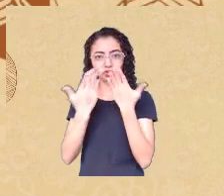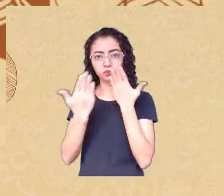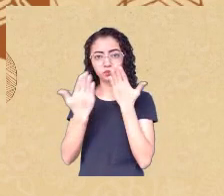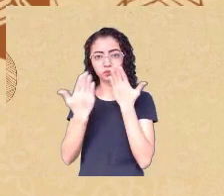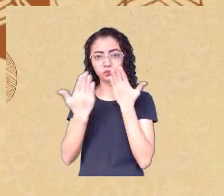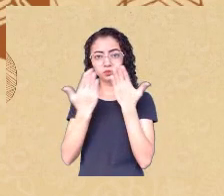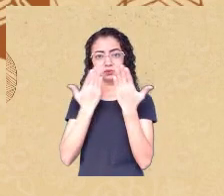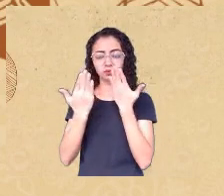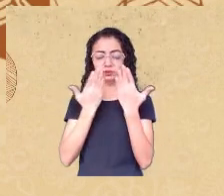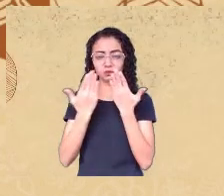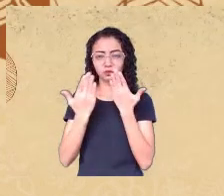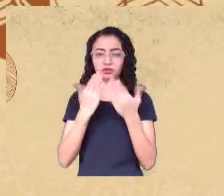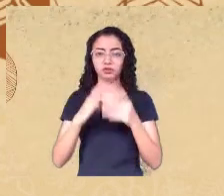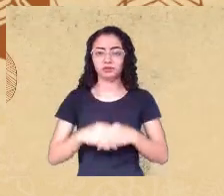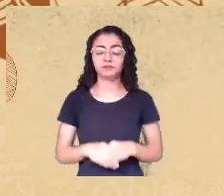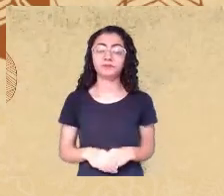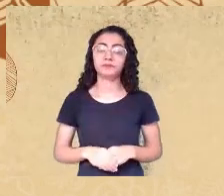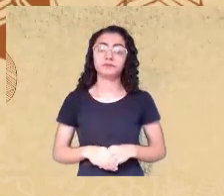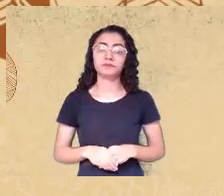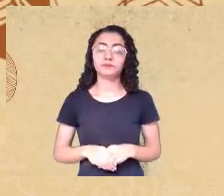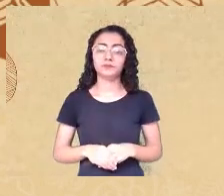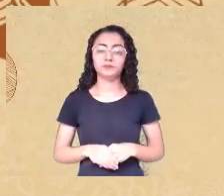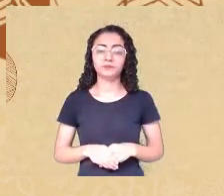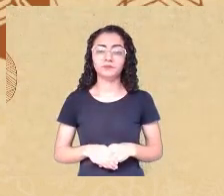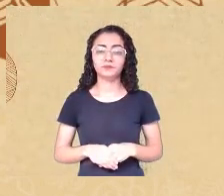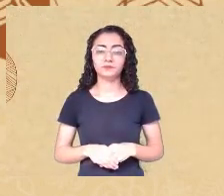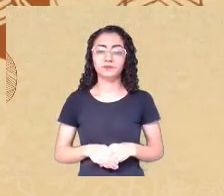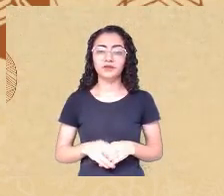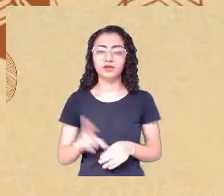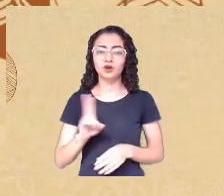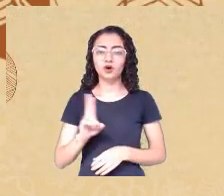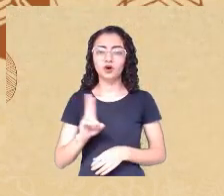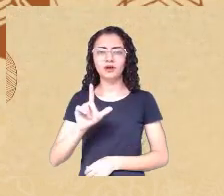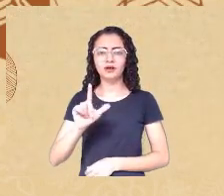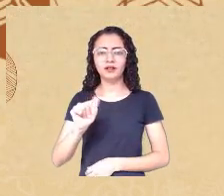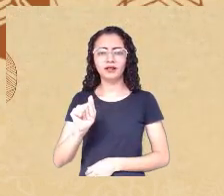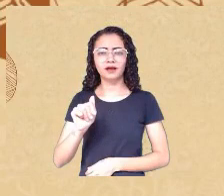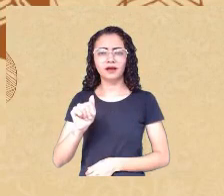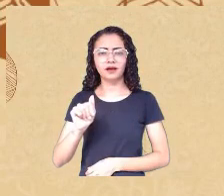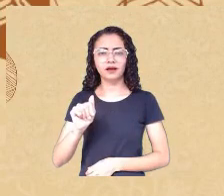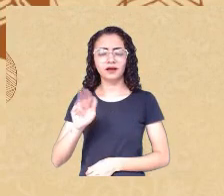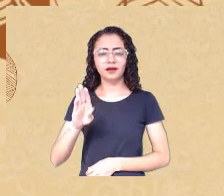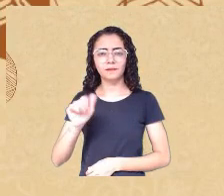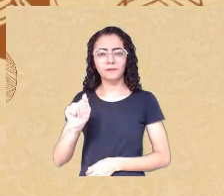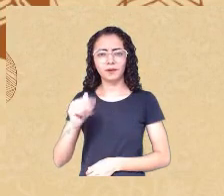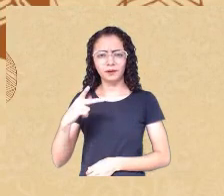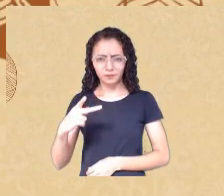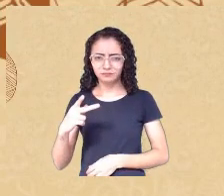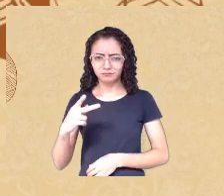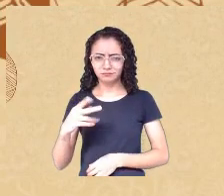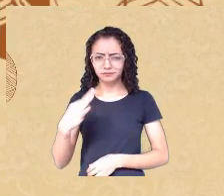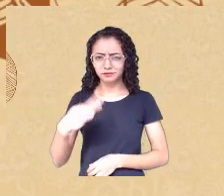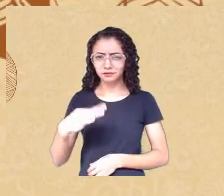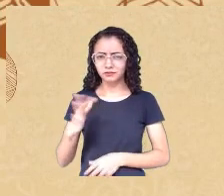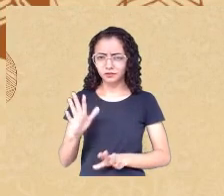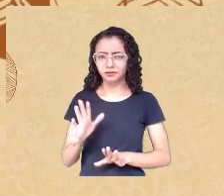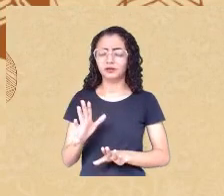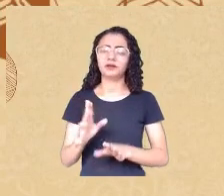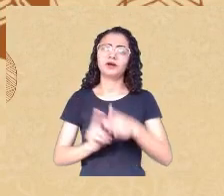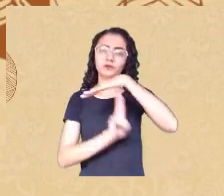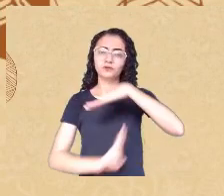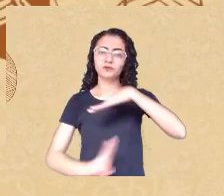LAPAP, é isso? Obrigado, Universidade Federal de Alagoas, muito prazer